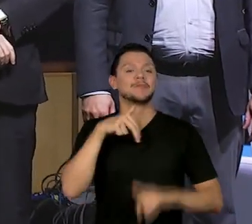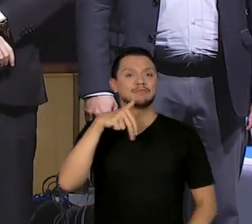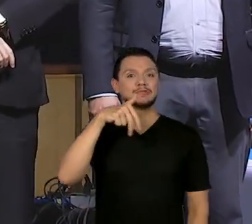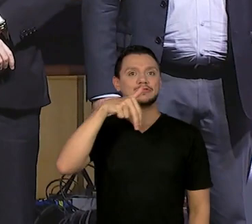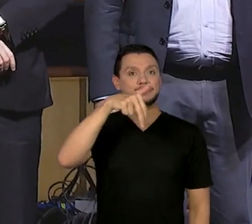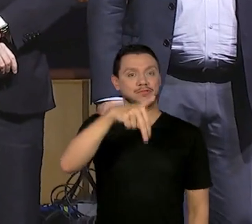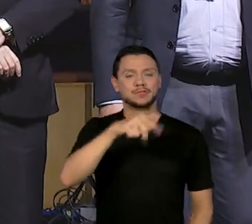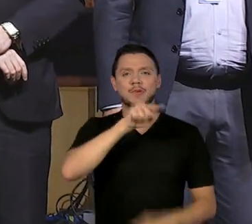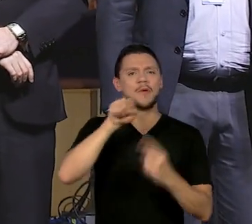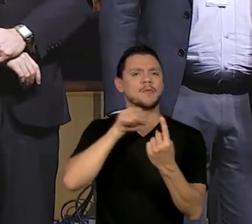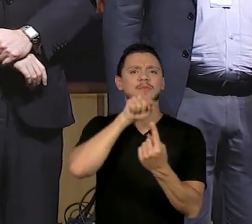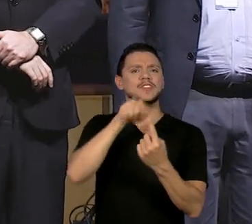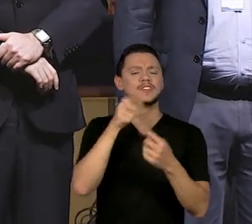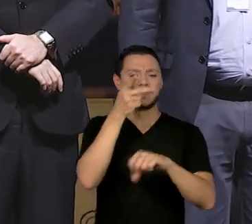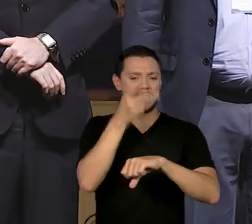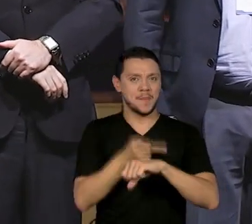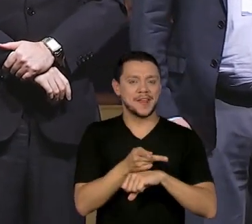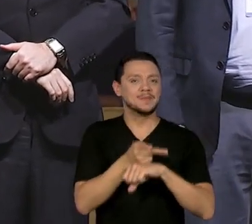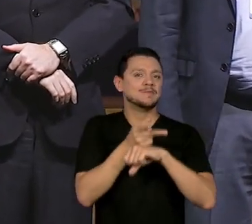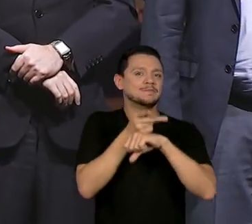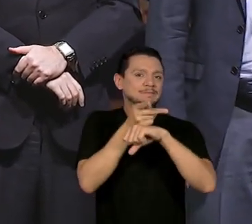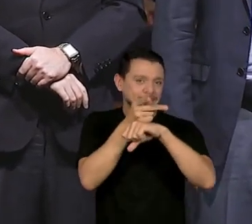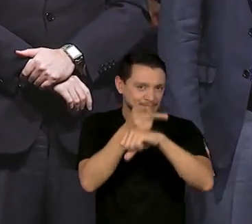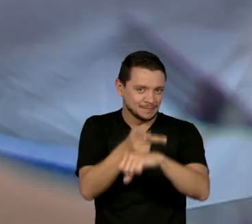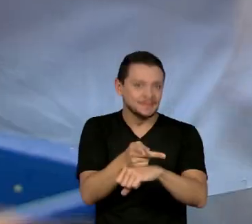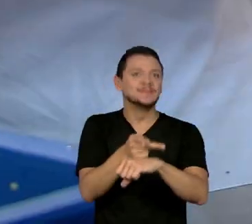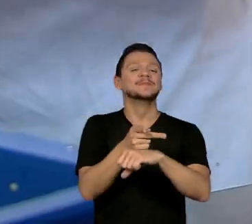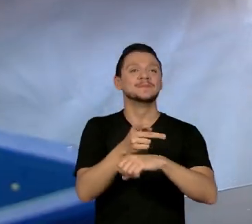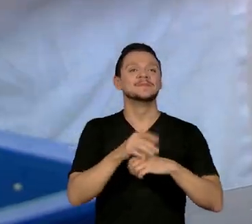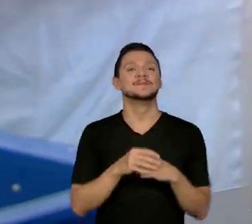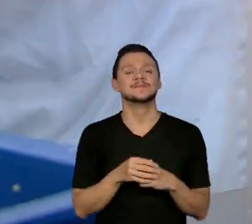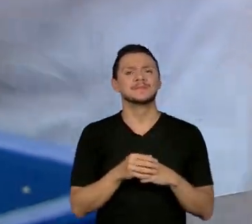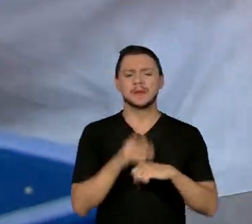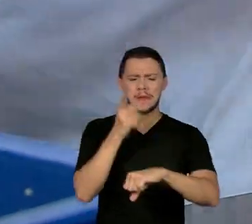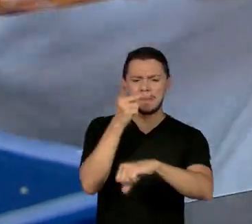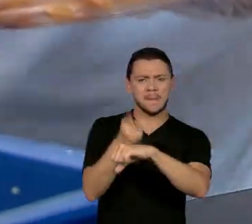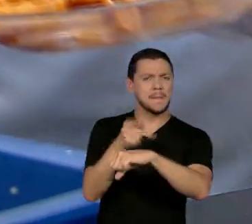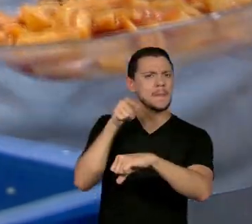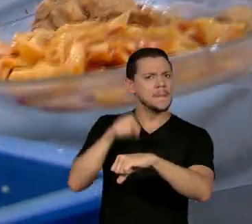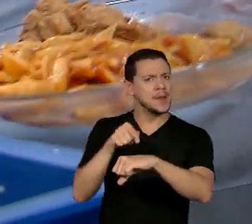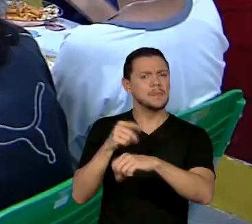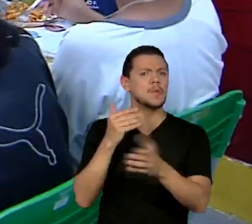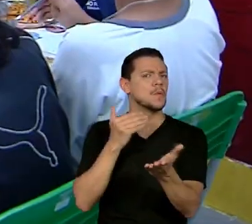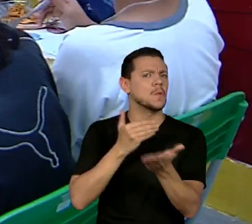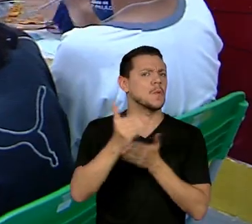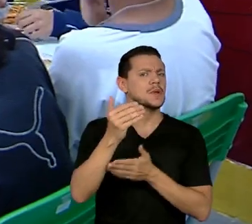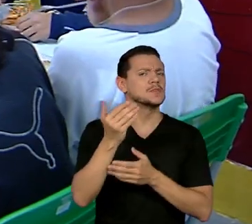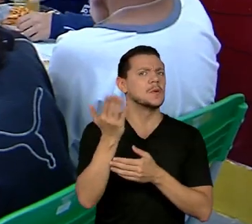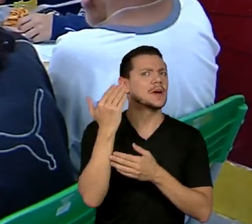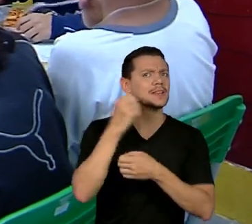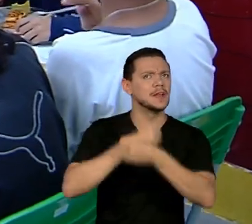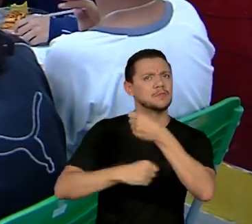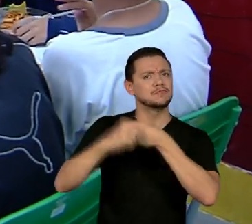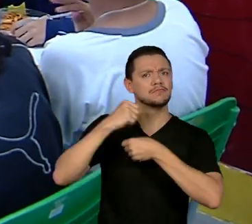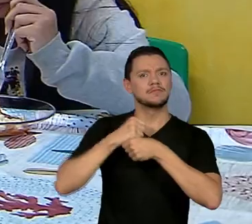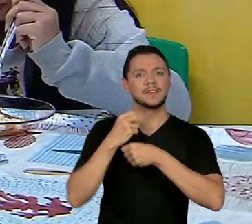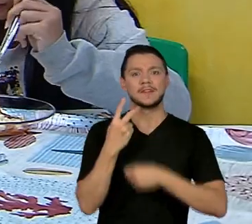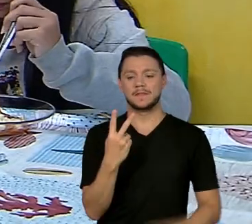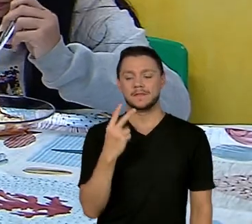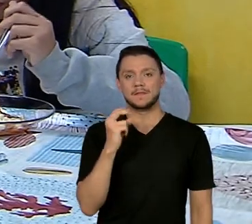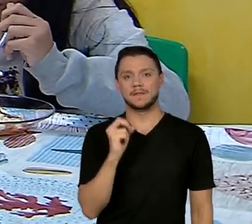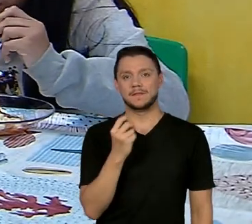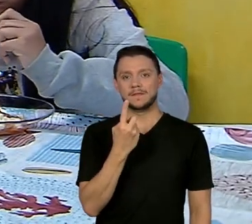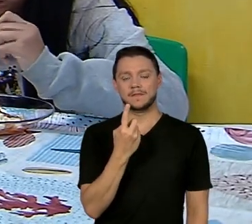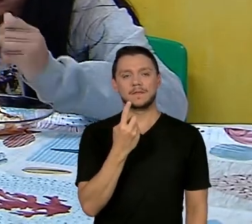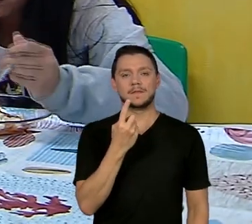receber aí a sua honraria. Esse prêmio que acontece desde 2009, que foi publicado no